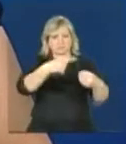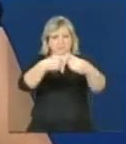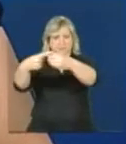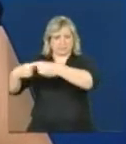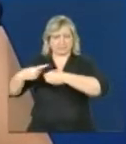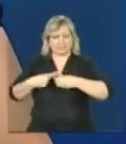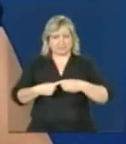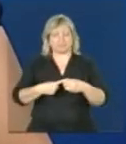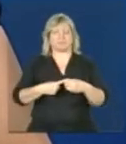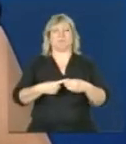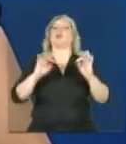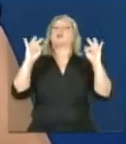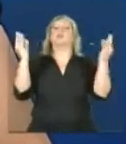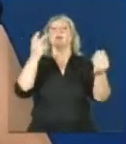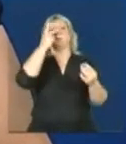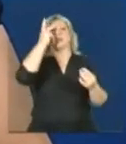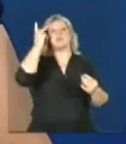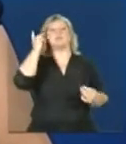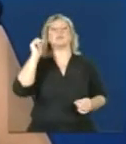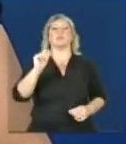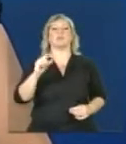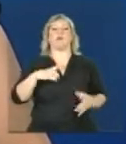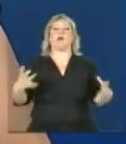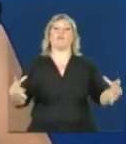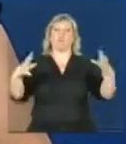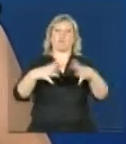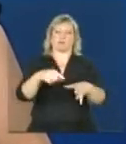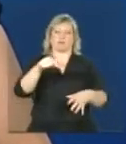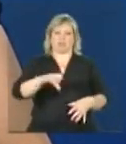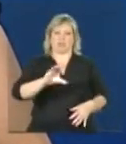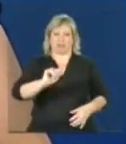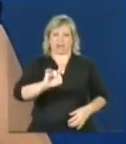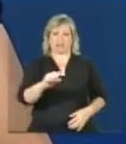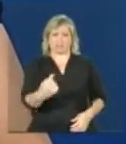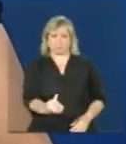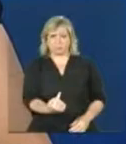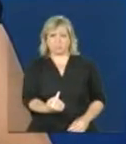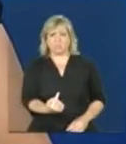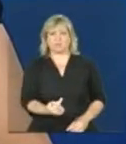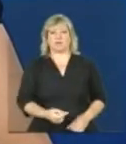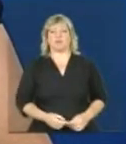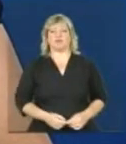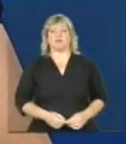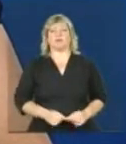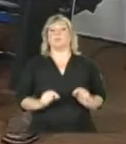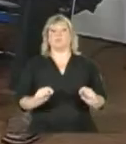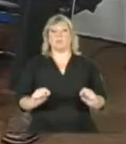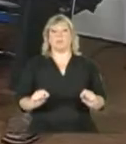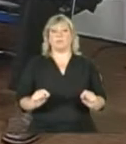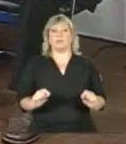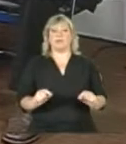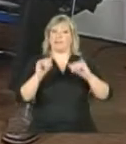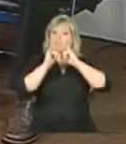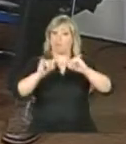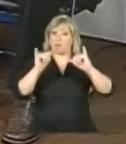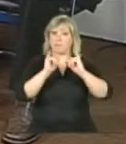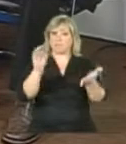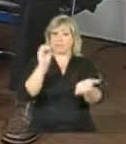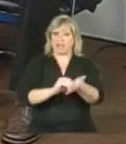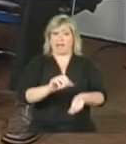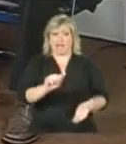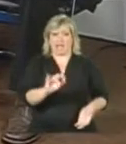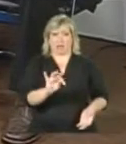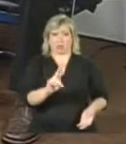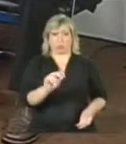municipais e para todas as pessoas envolvidas na gestão do cadastro único, de que a atualização cadastral não está